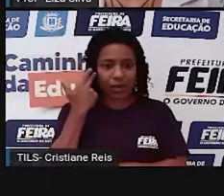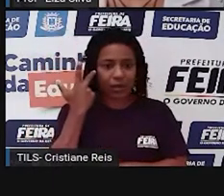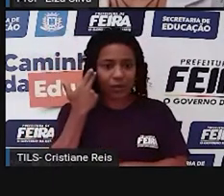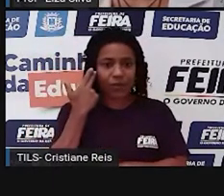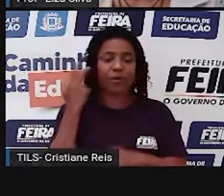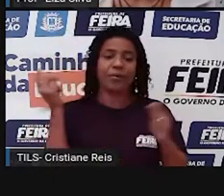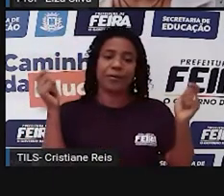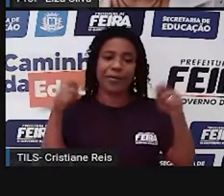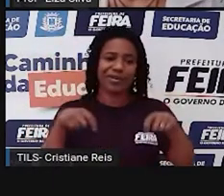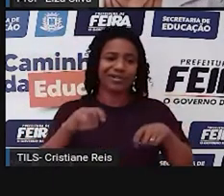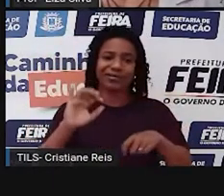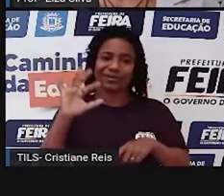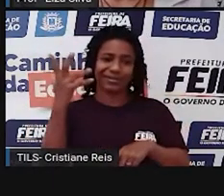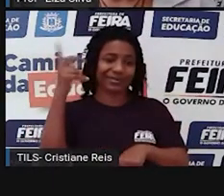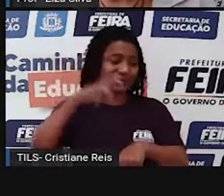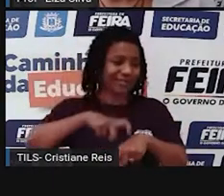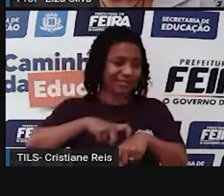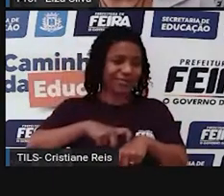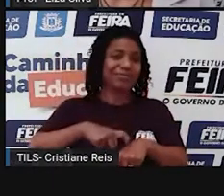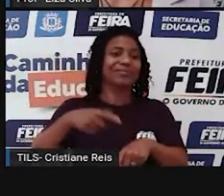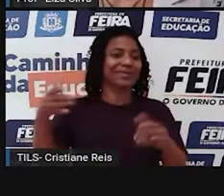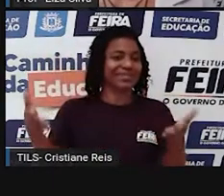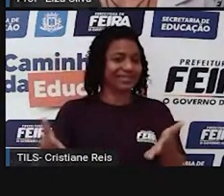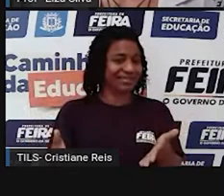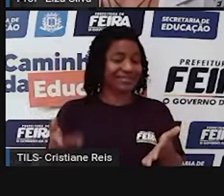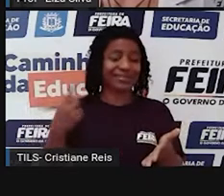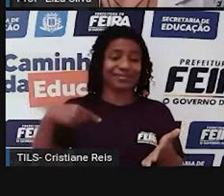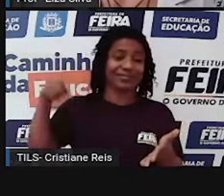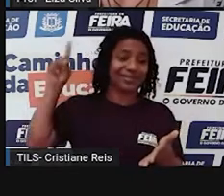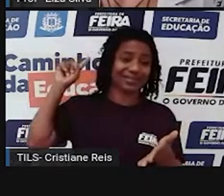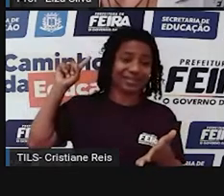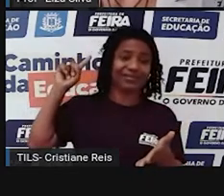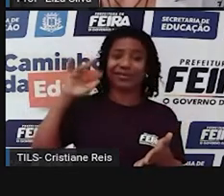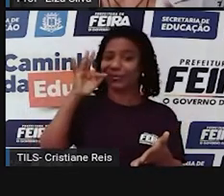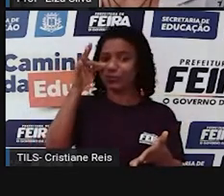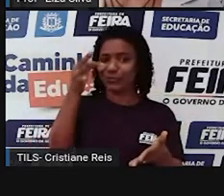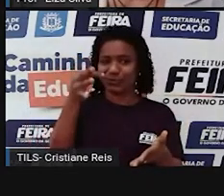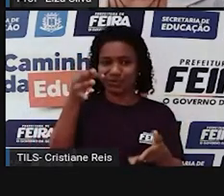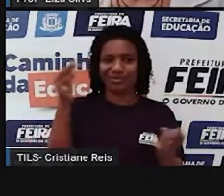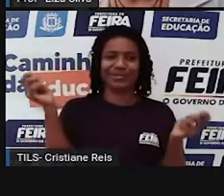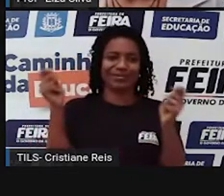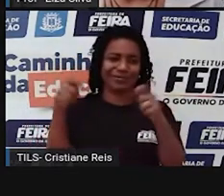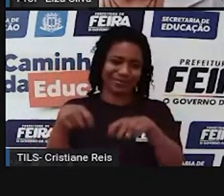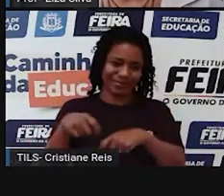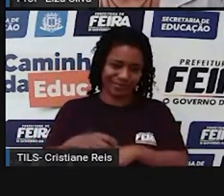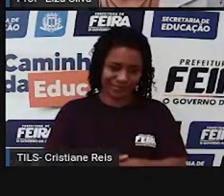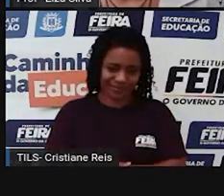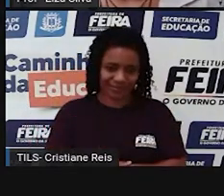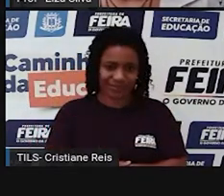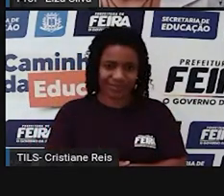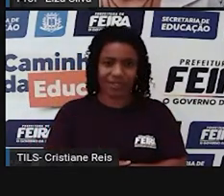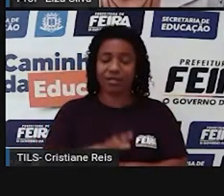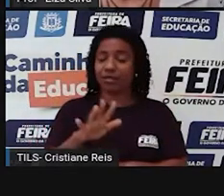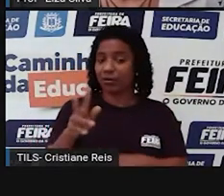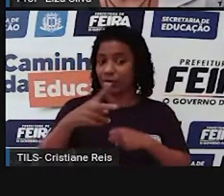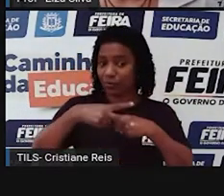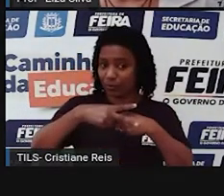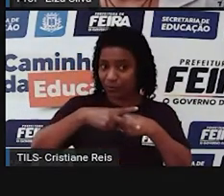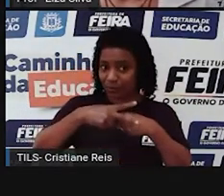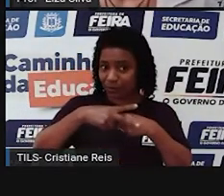ocorrer no presente, no passado e no futuro. Então, quando a gente diz que os verbos